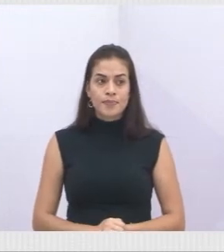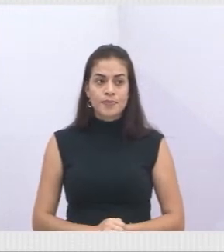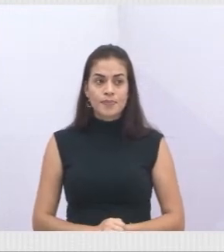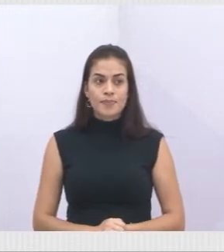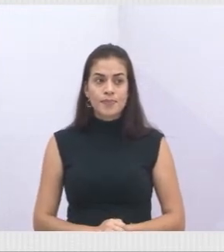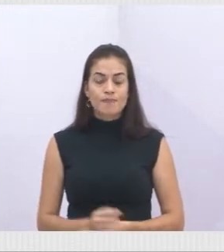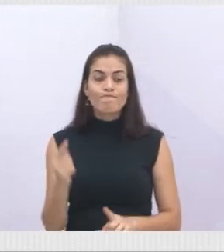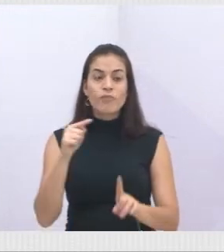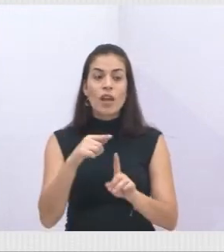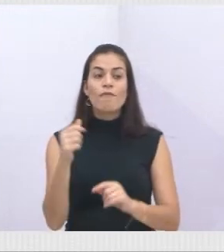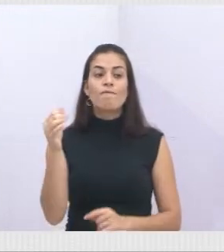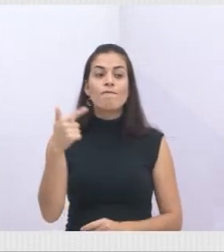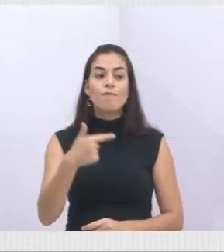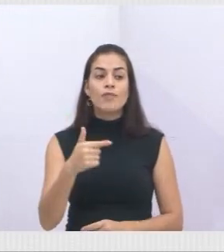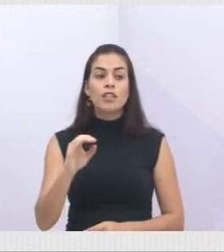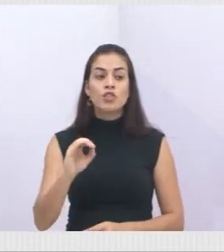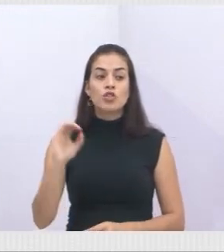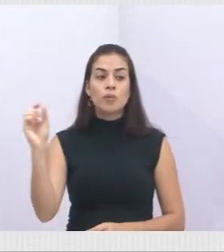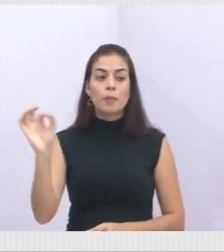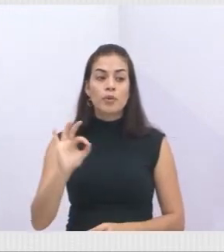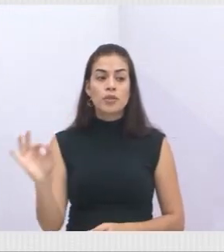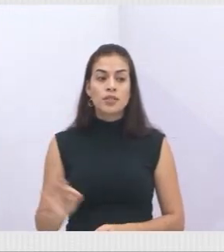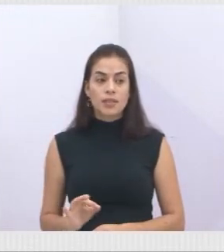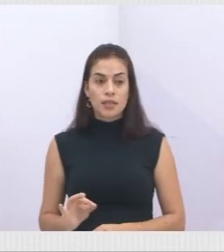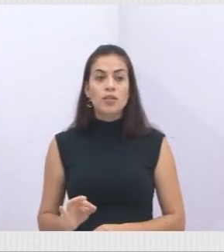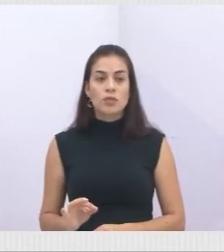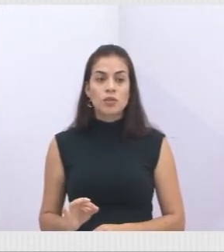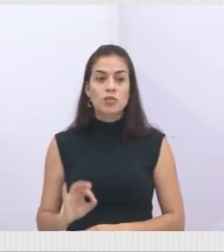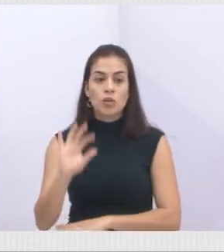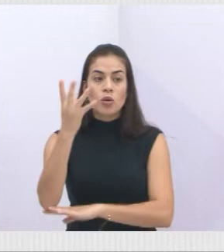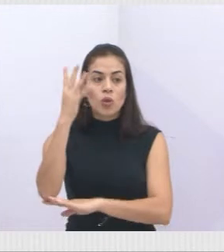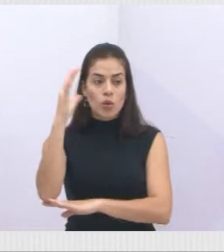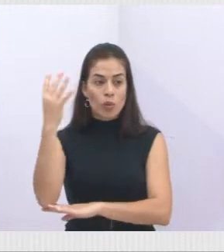florestal. Pode passar, por favor?